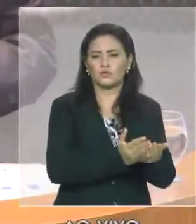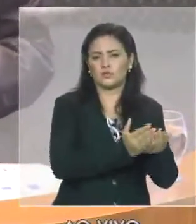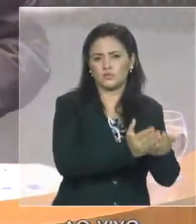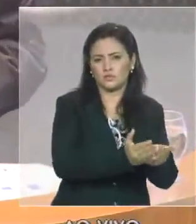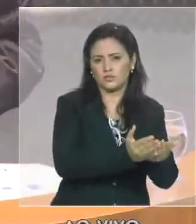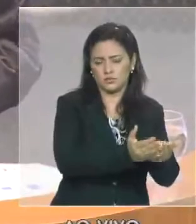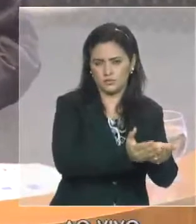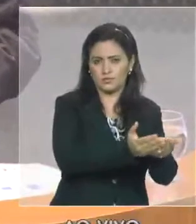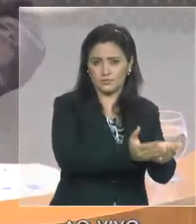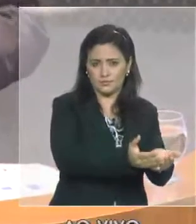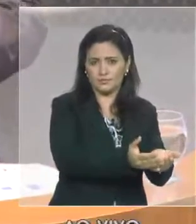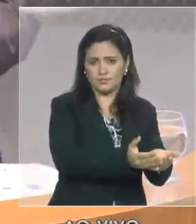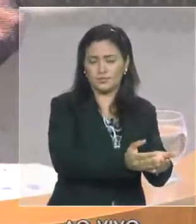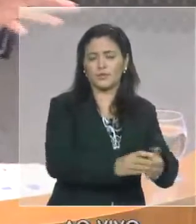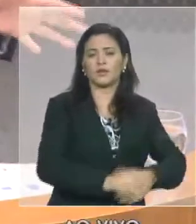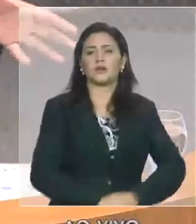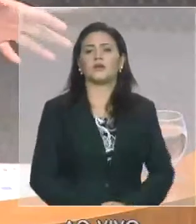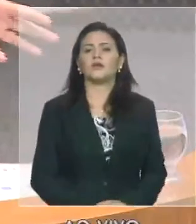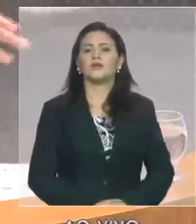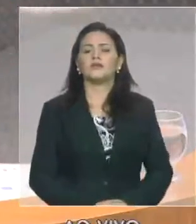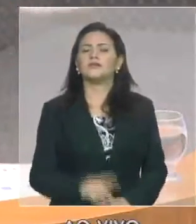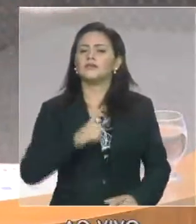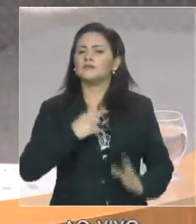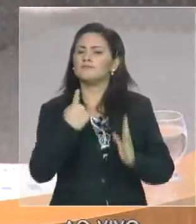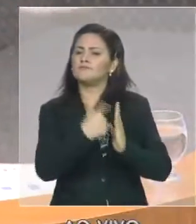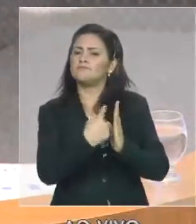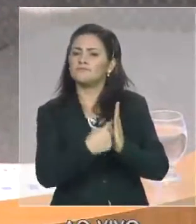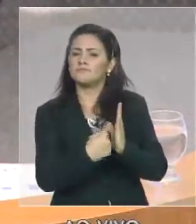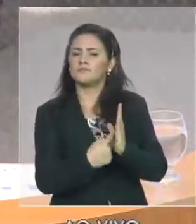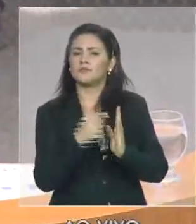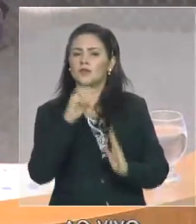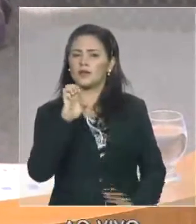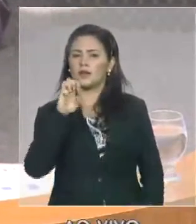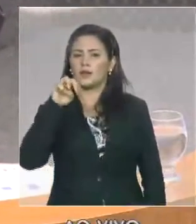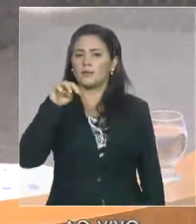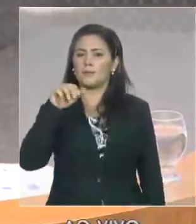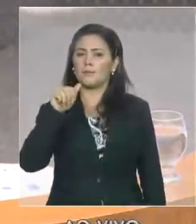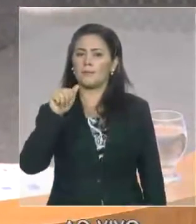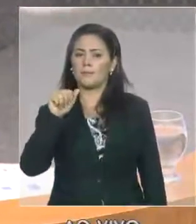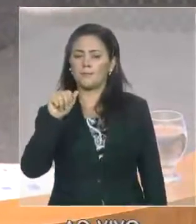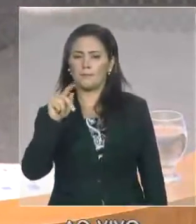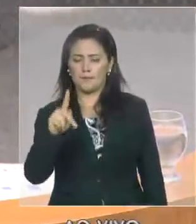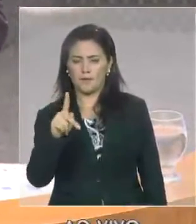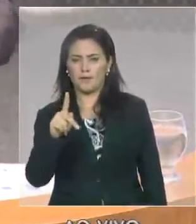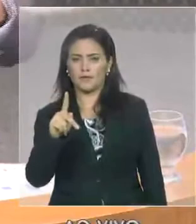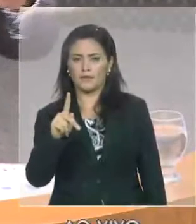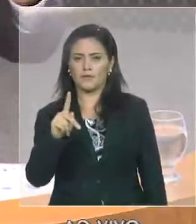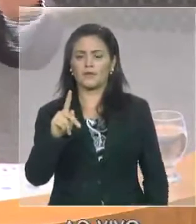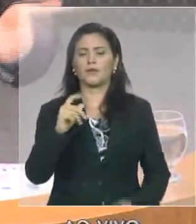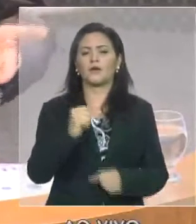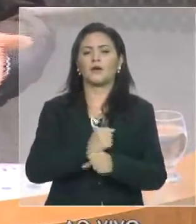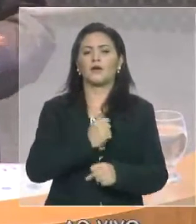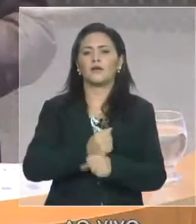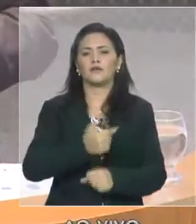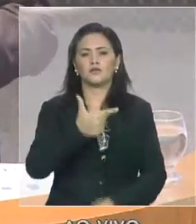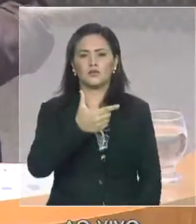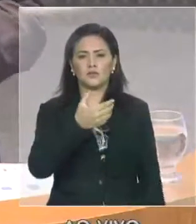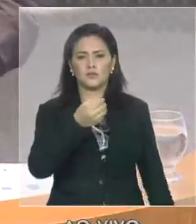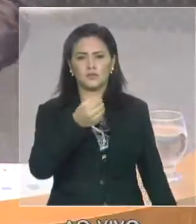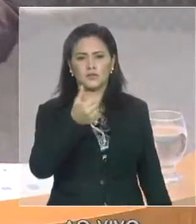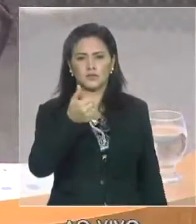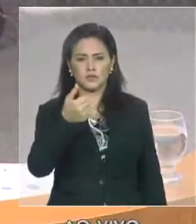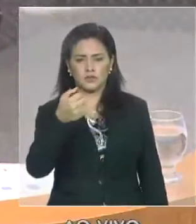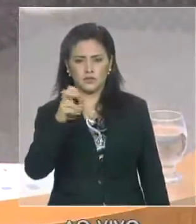em 2014, de um lucro de apenas R$ 300 mil. E, na verdade, ao finalizarmos o ano, nós